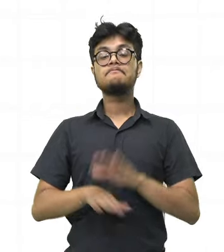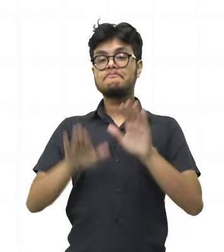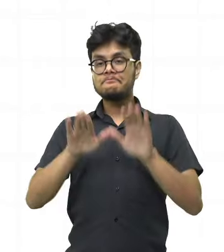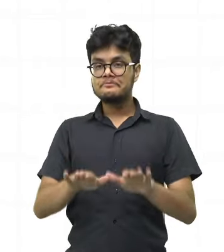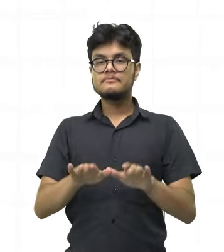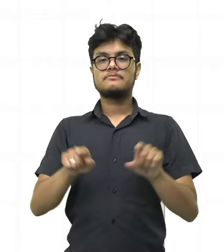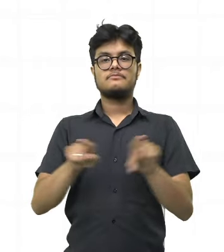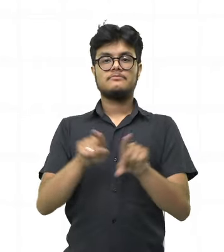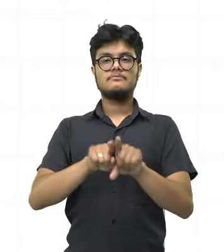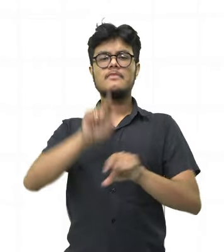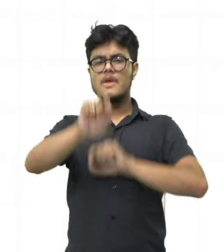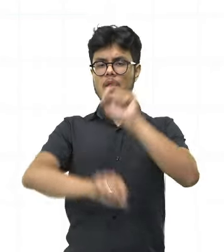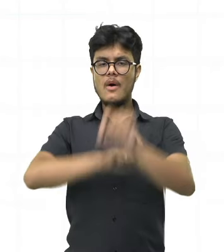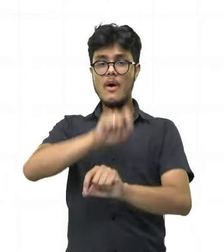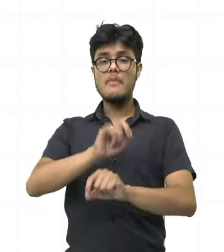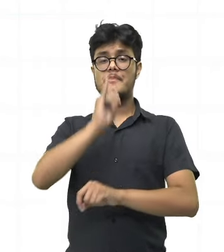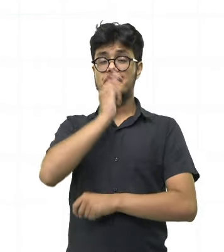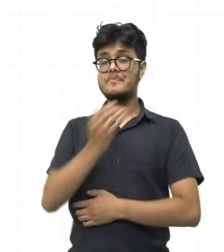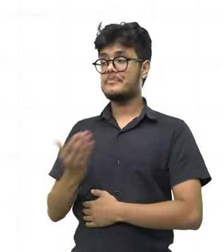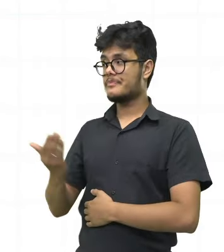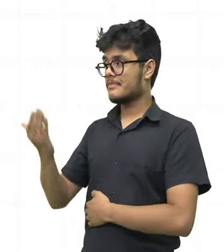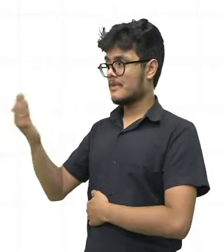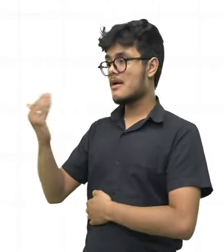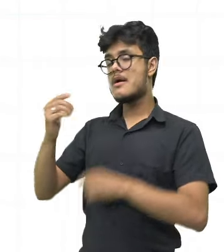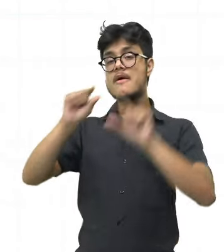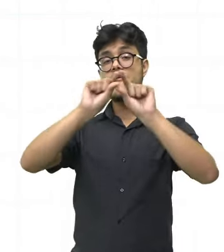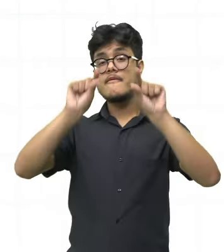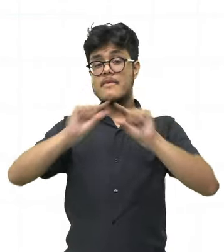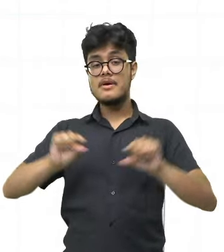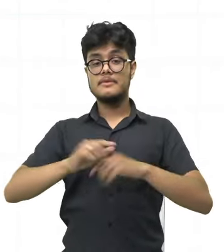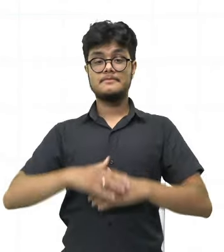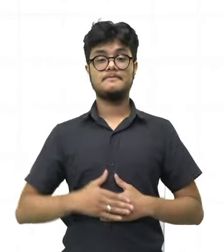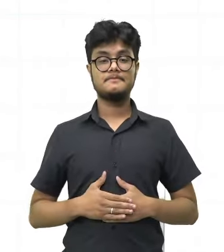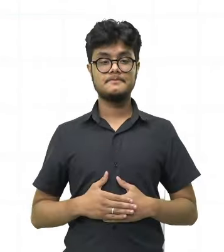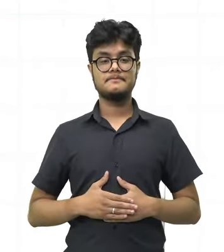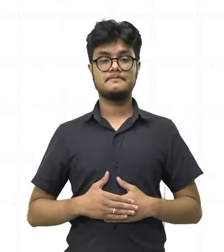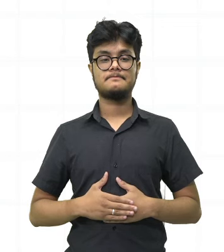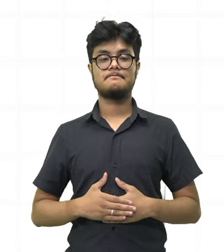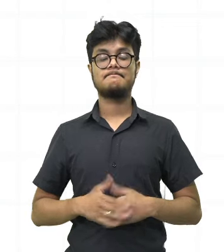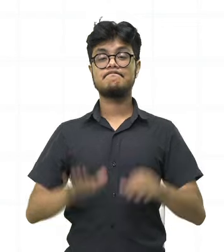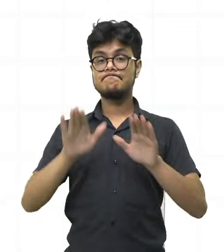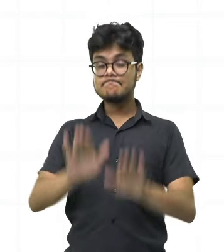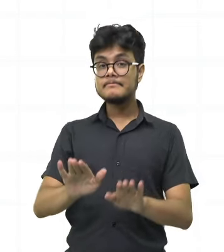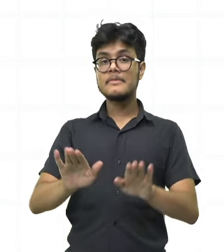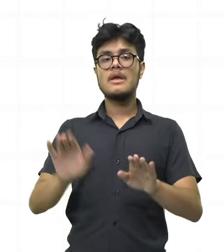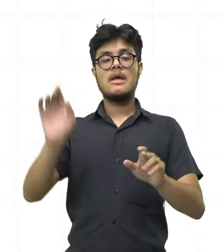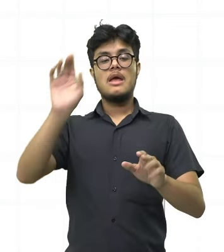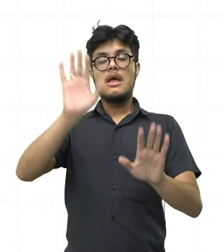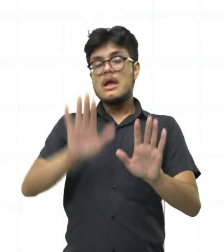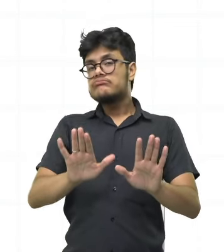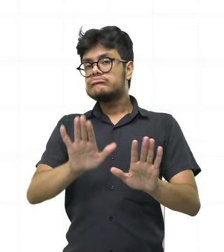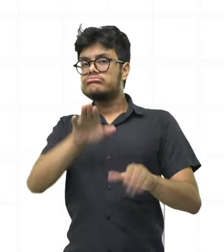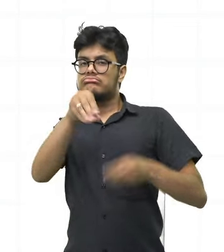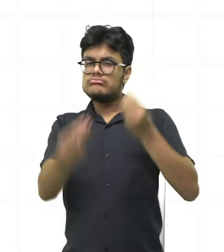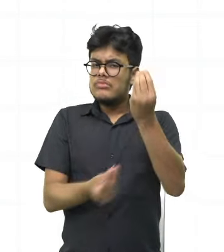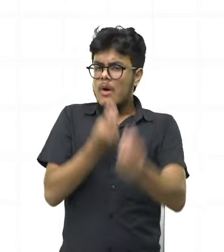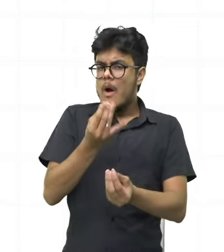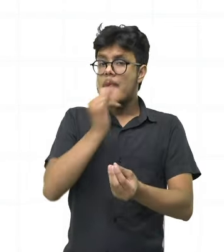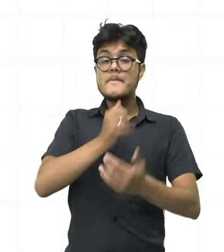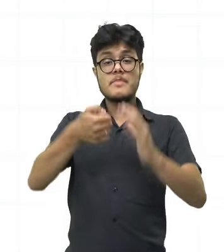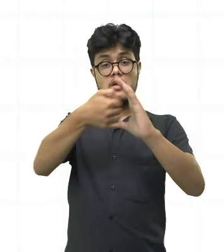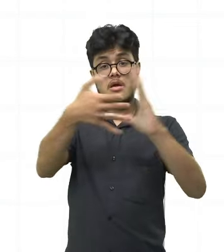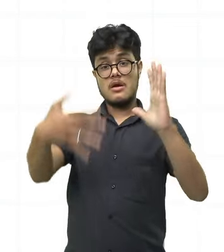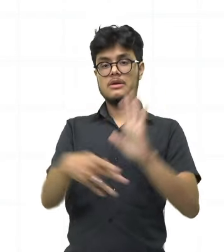os versos, vamos verificar os versos? Vejam só, os versos, gente, eles são classificados de acordo com